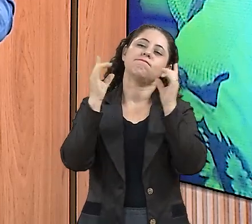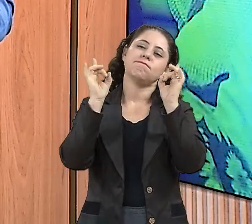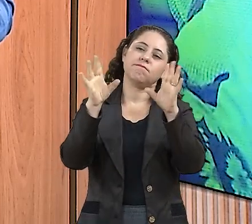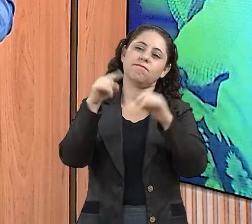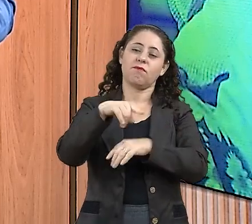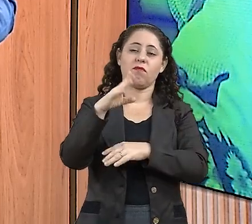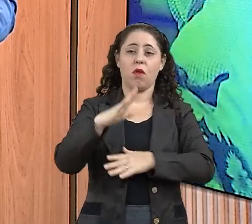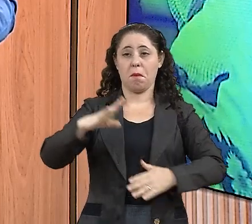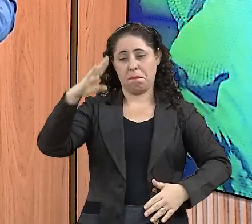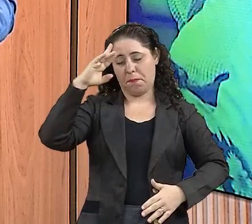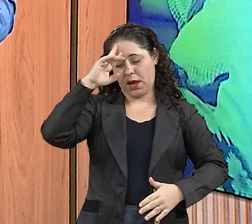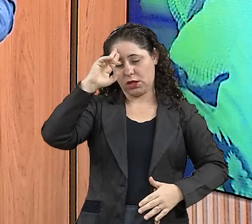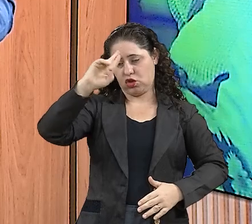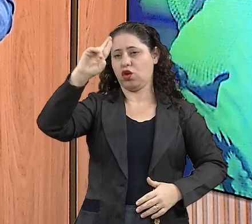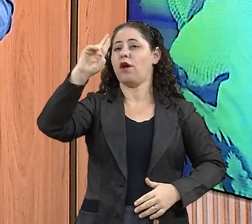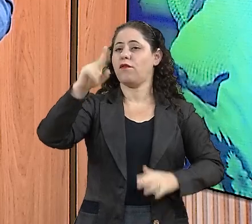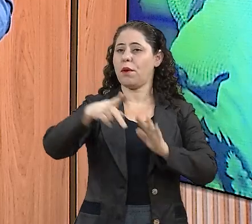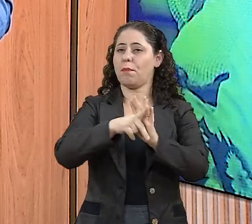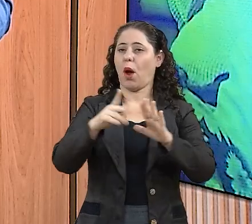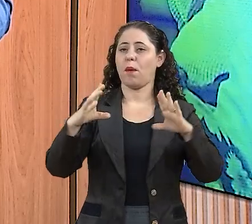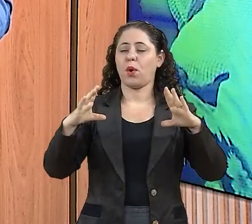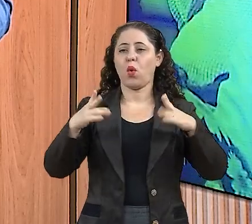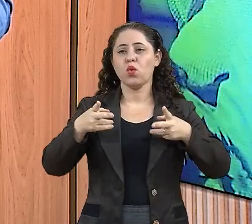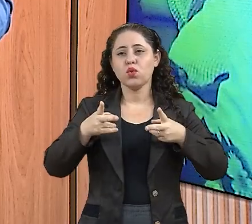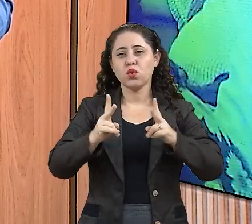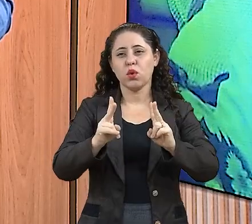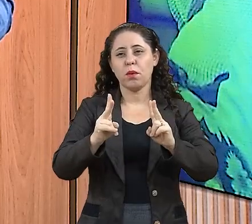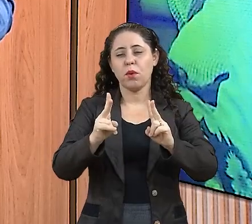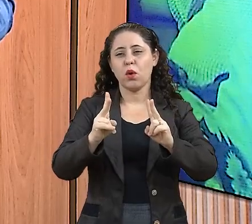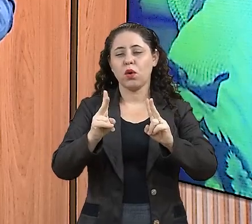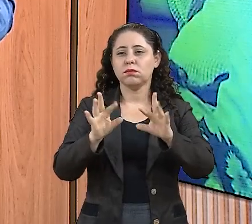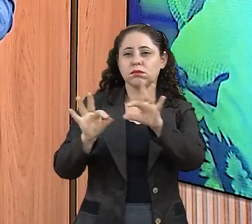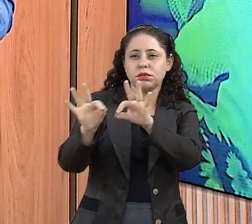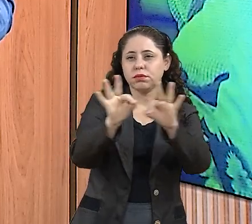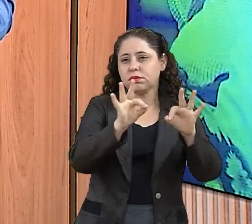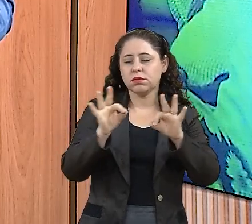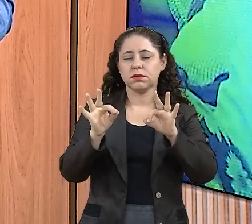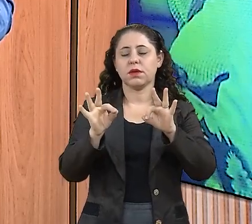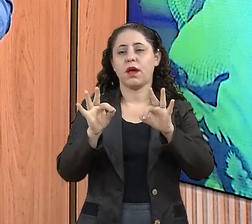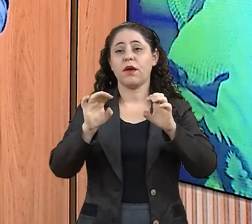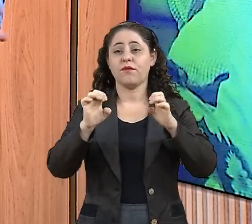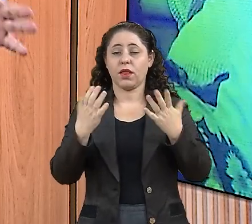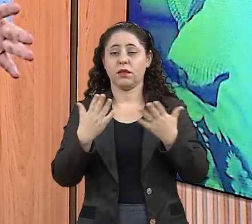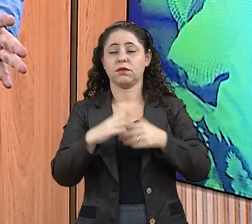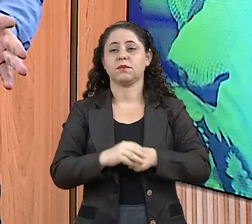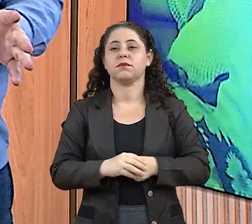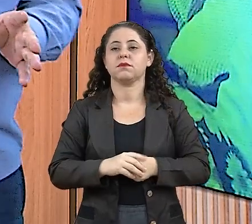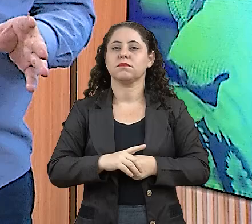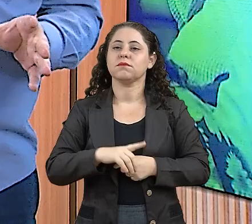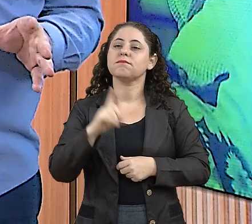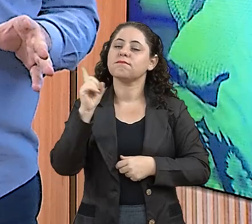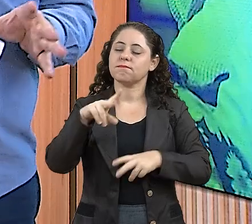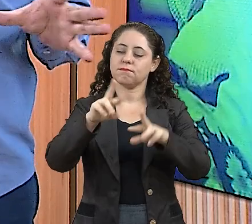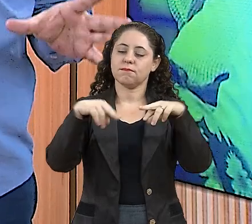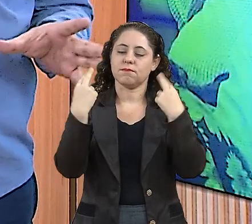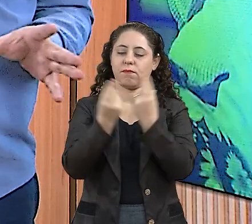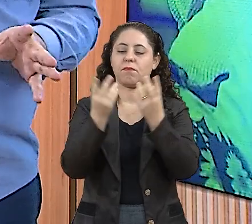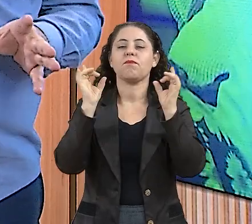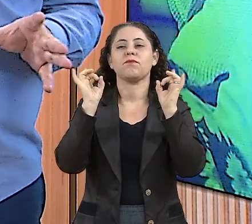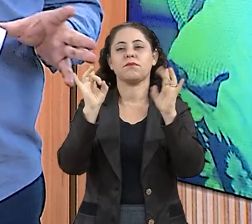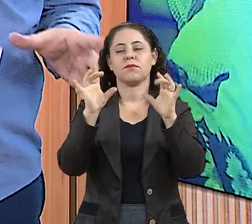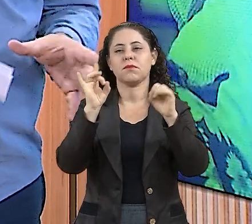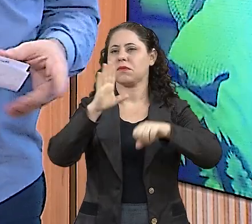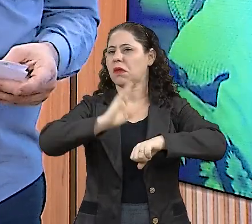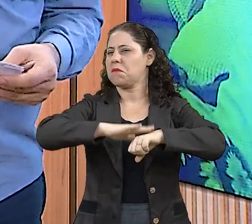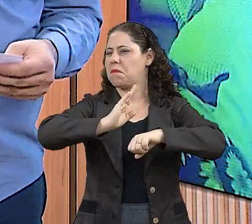que é a mestre do cerimonial. Como é que é desenvolvido isso, planejado? É uma sessão especial, Talvez seja uma das